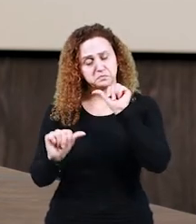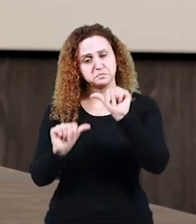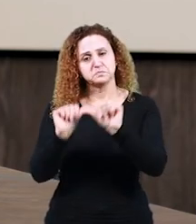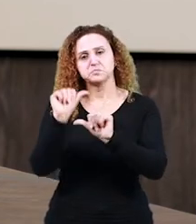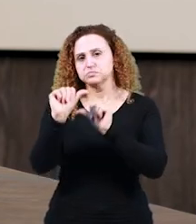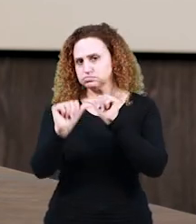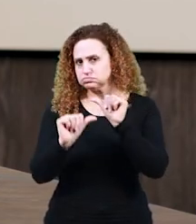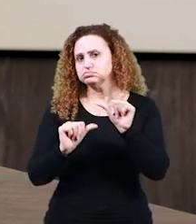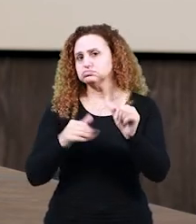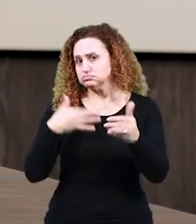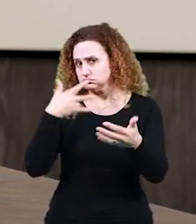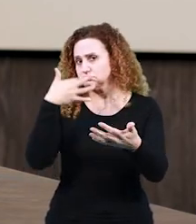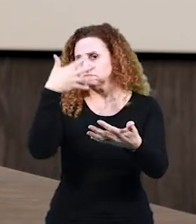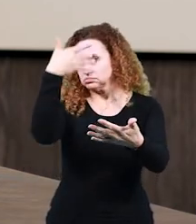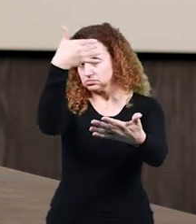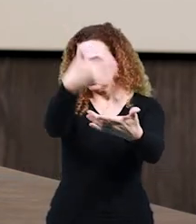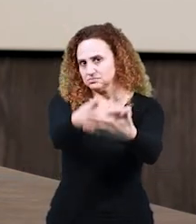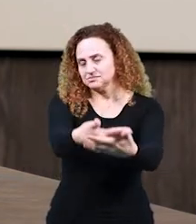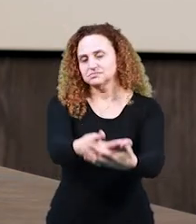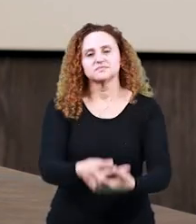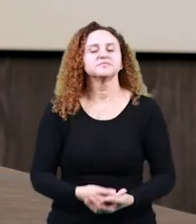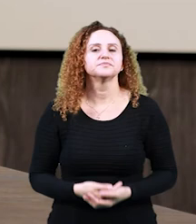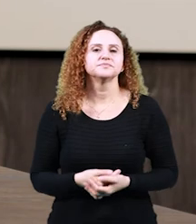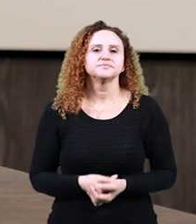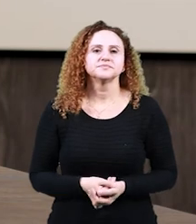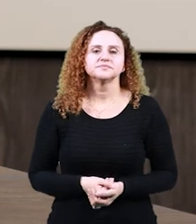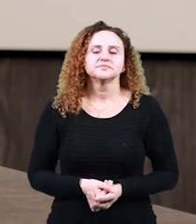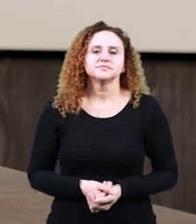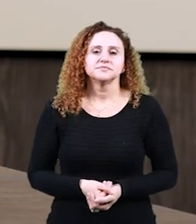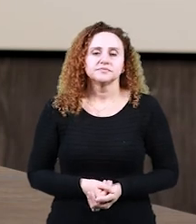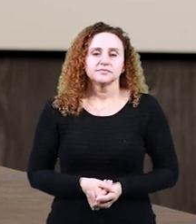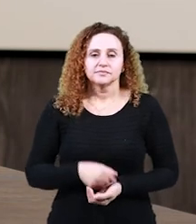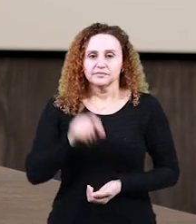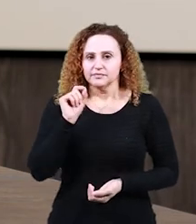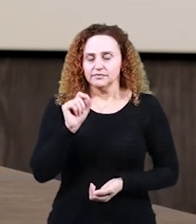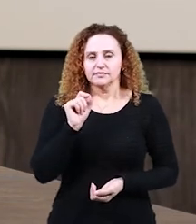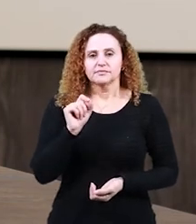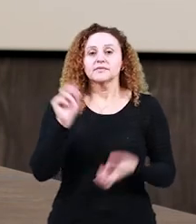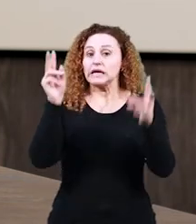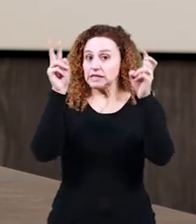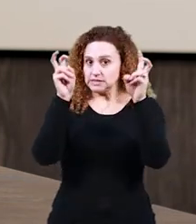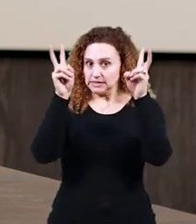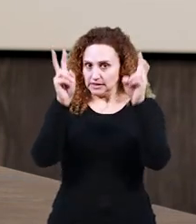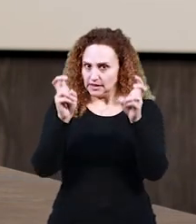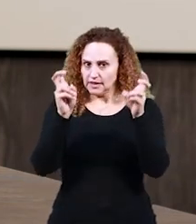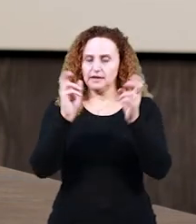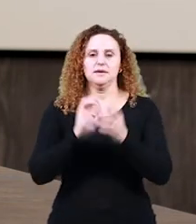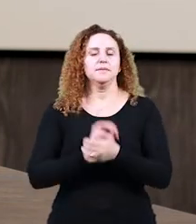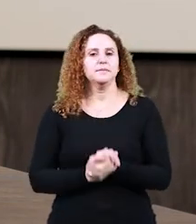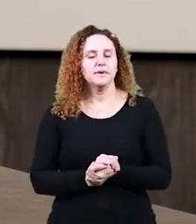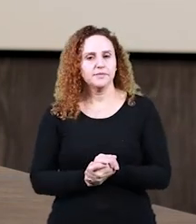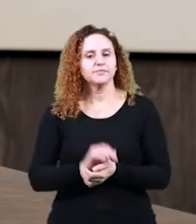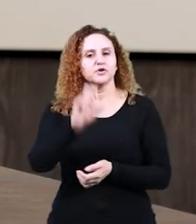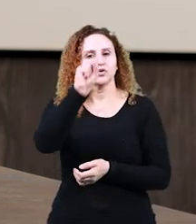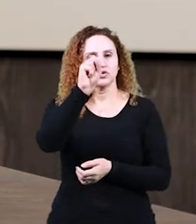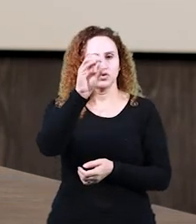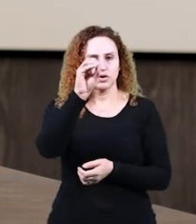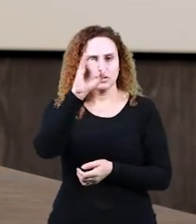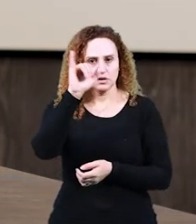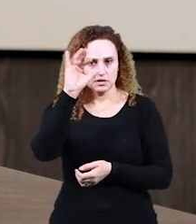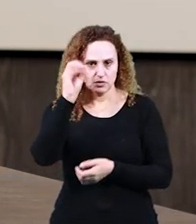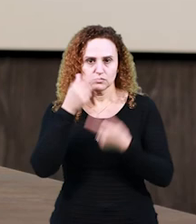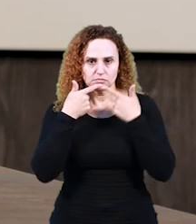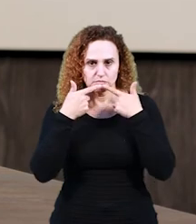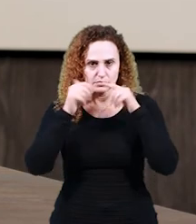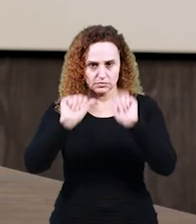mudanças na língua. Para a sociolinguística, a língua é,